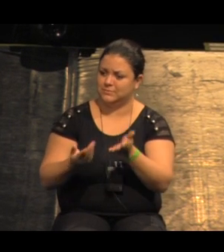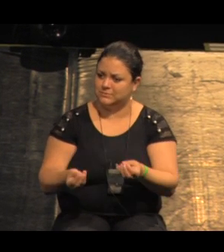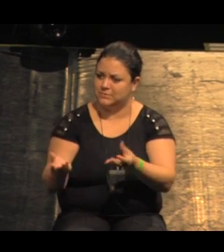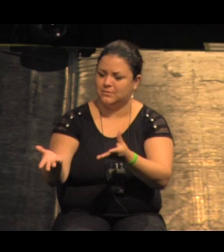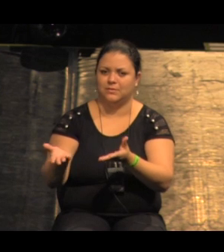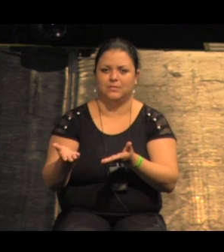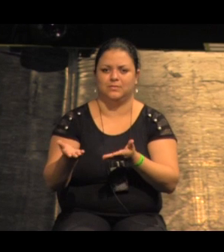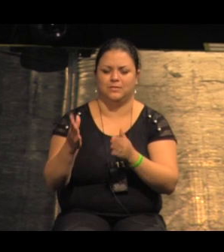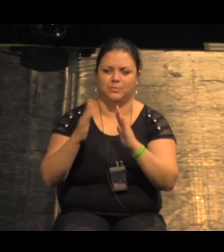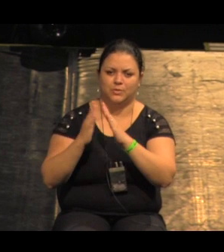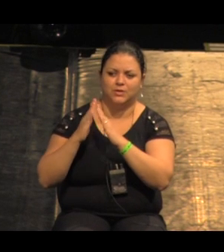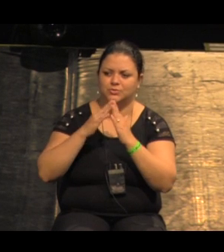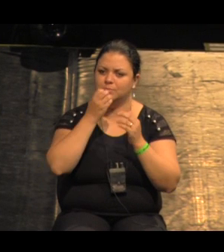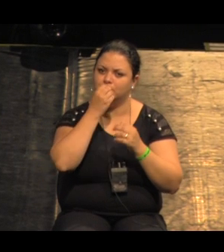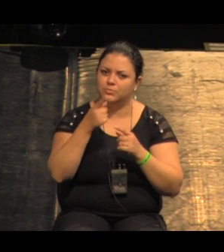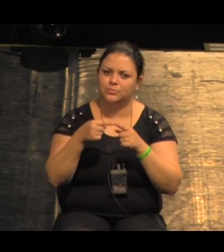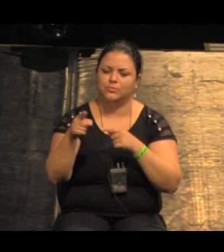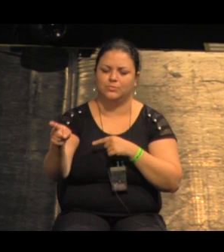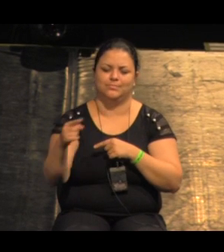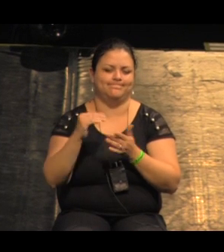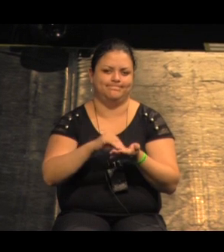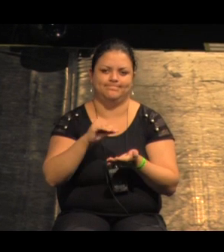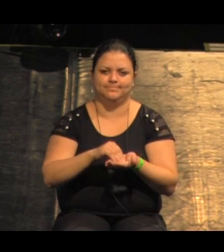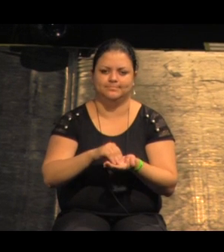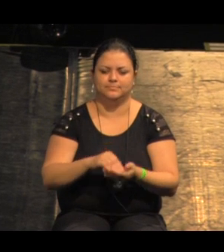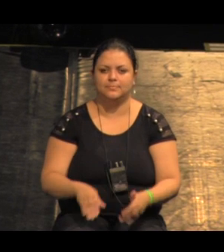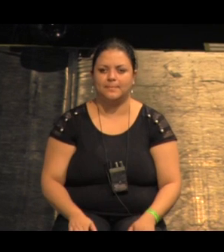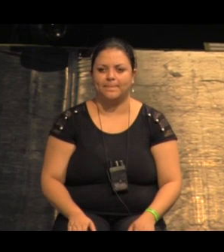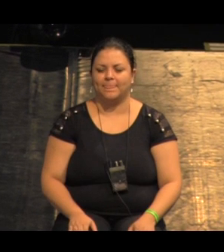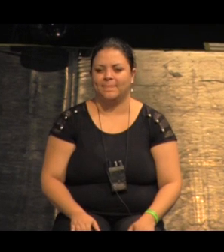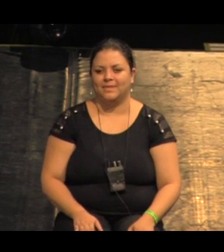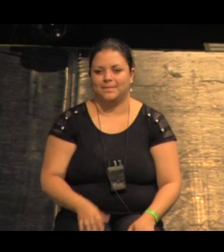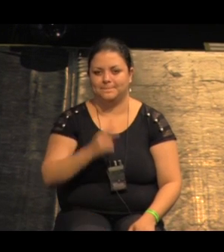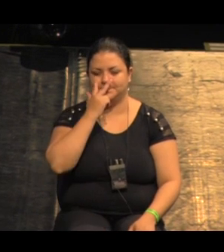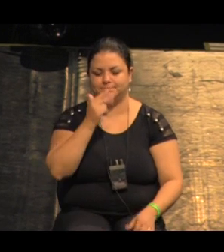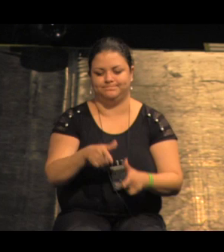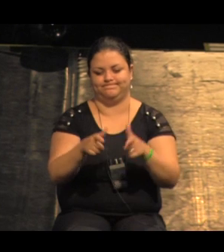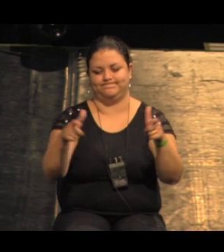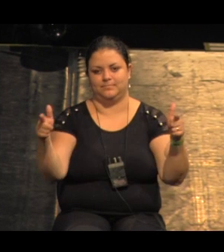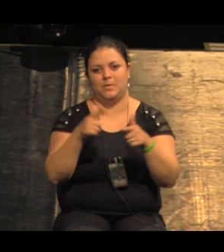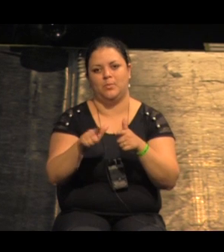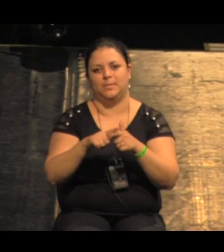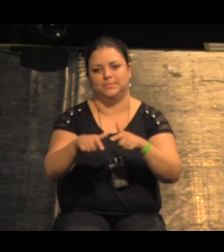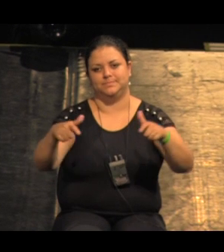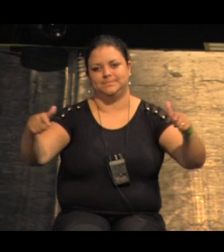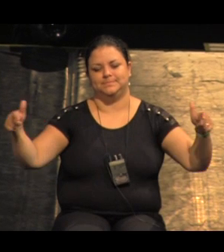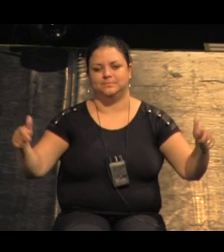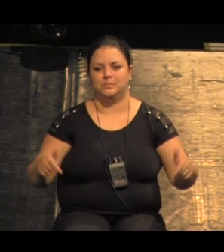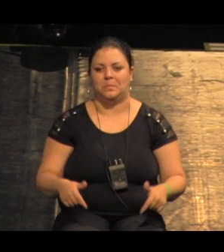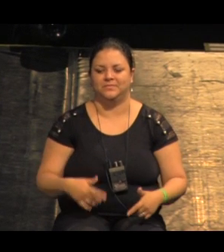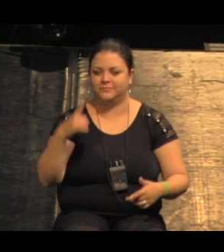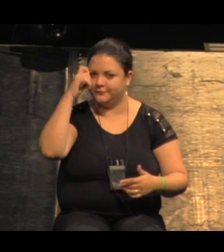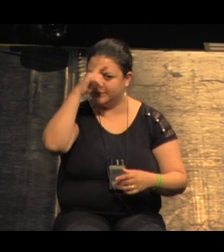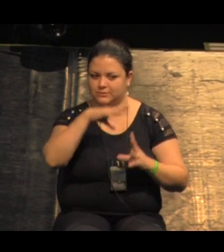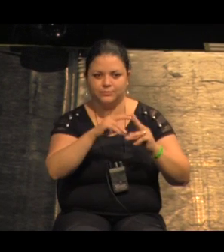placemaking fazendo uma menção a apresentação da Susan hoje é um problema completo de amplo espectro muito difícil de